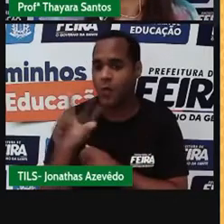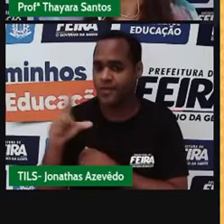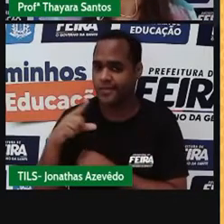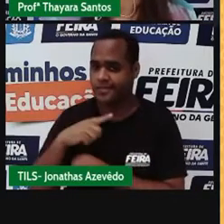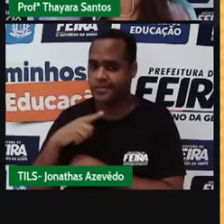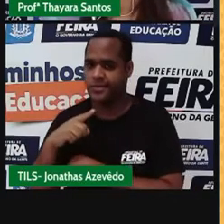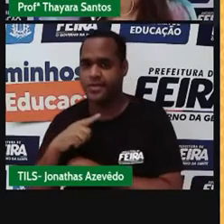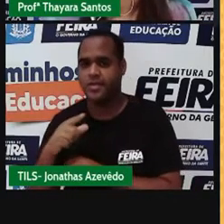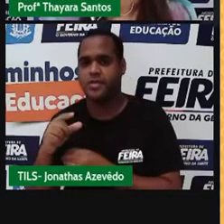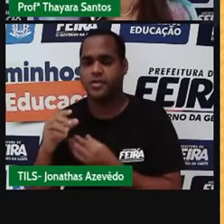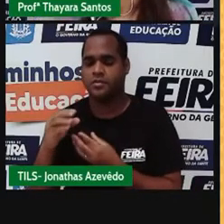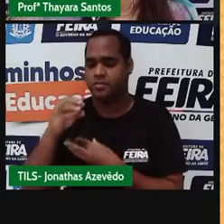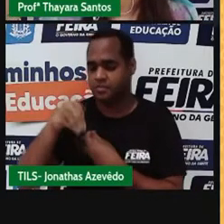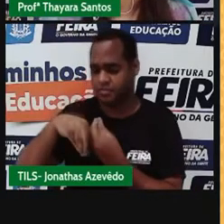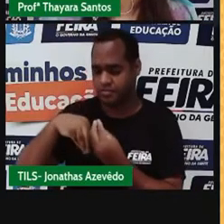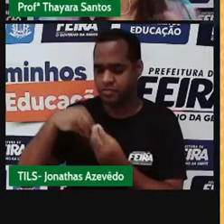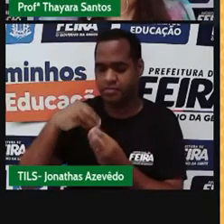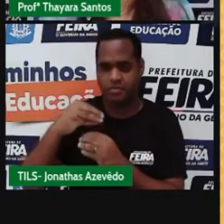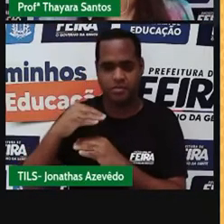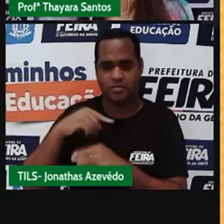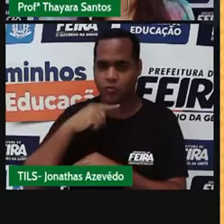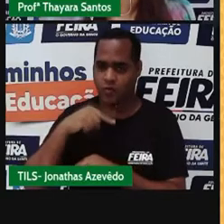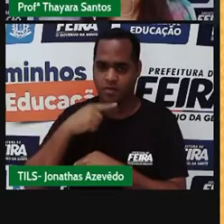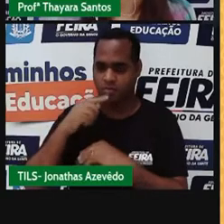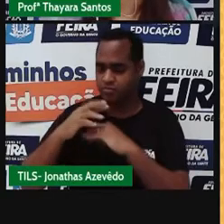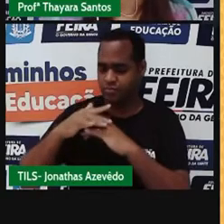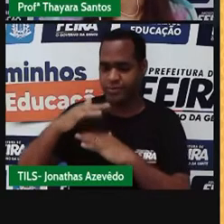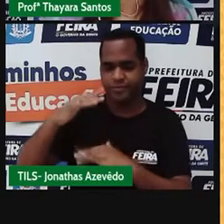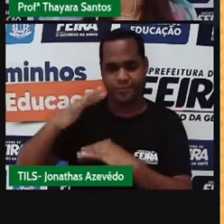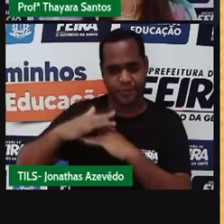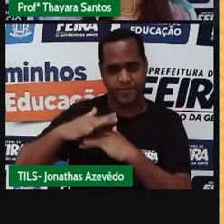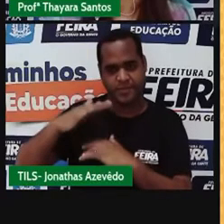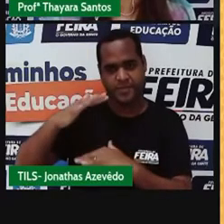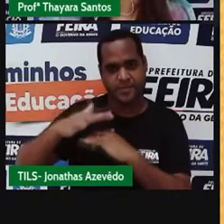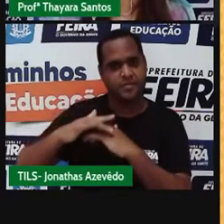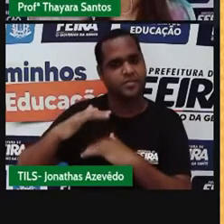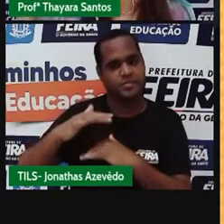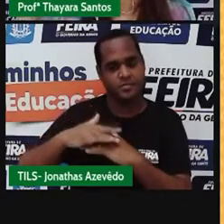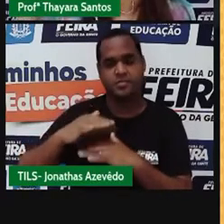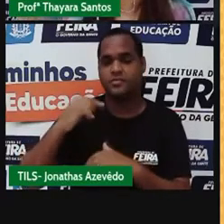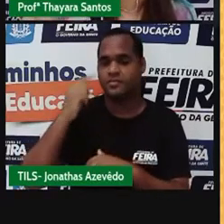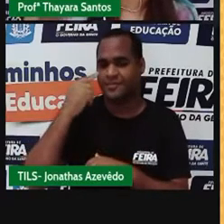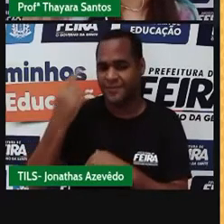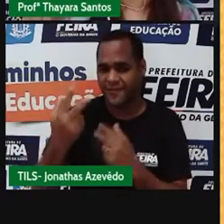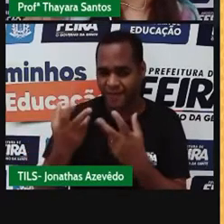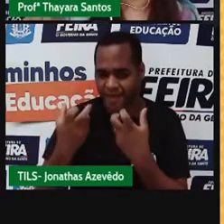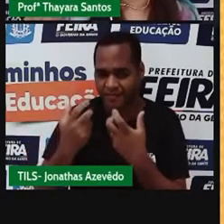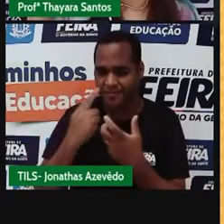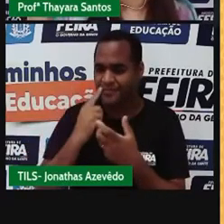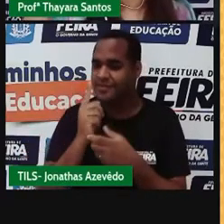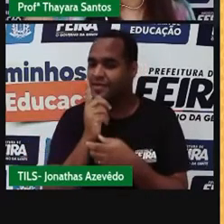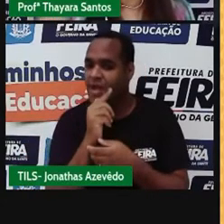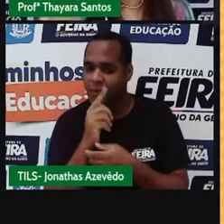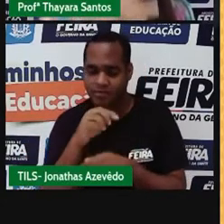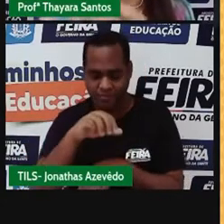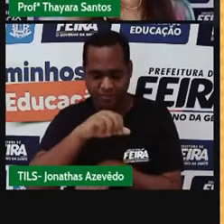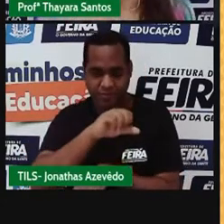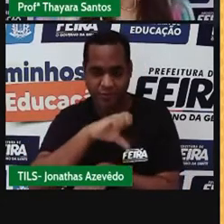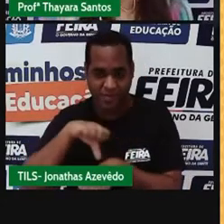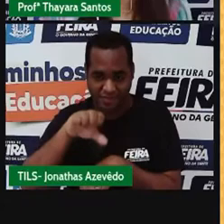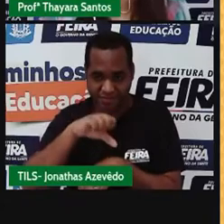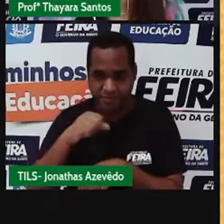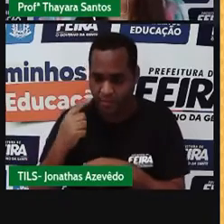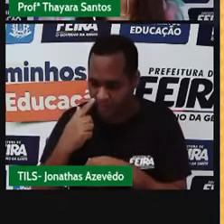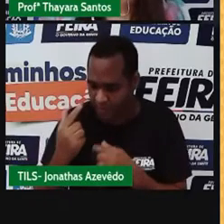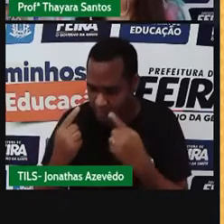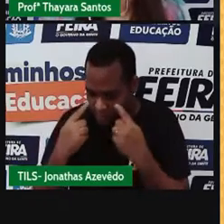heterogêneas, quando a gente coloca essas substâncias ali no mesmo recipiente, a gente consegue ver a separação, onde está uma substância